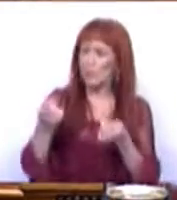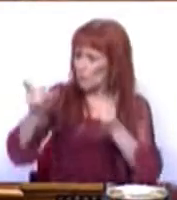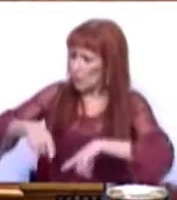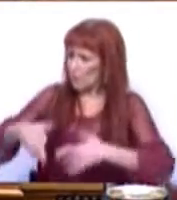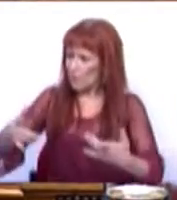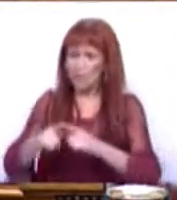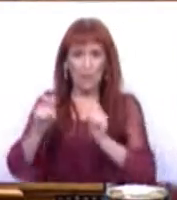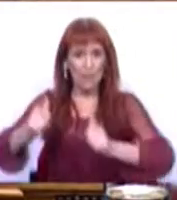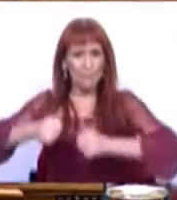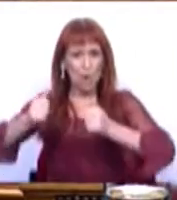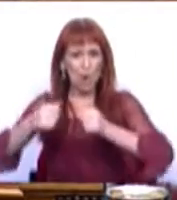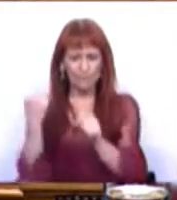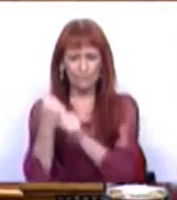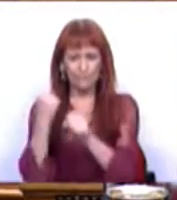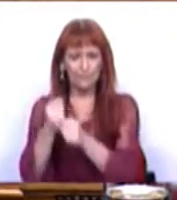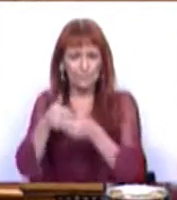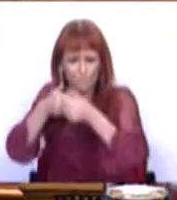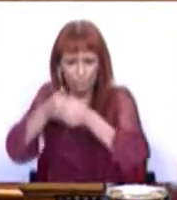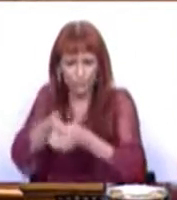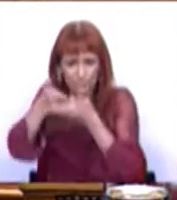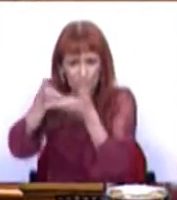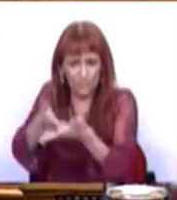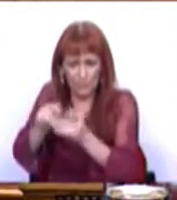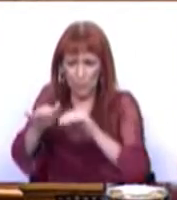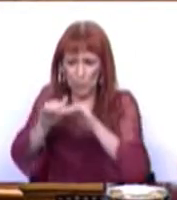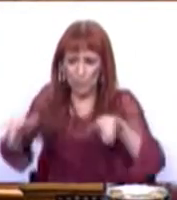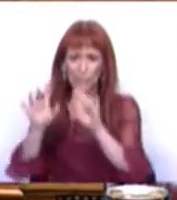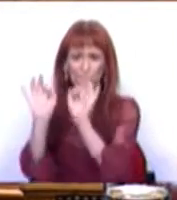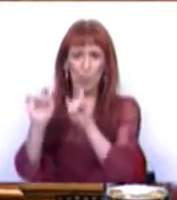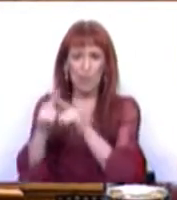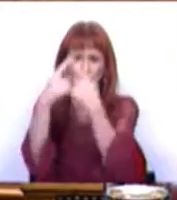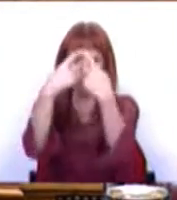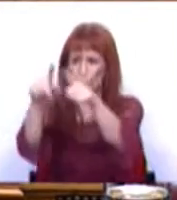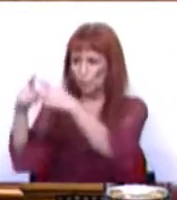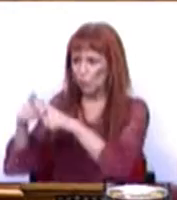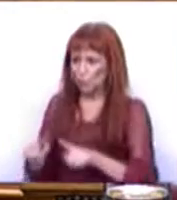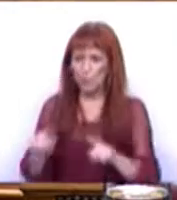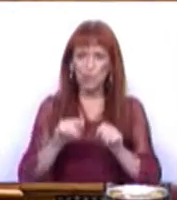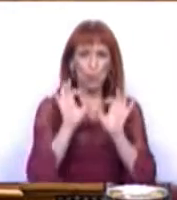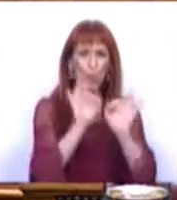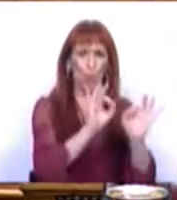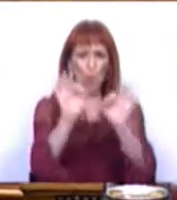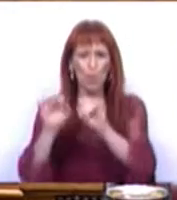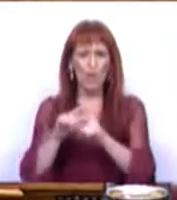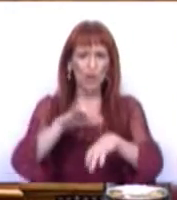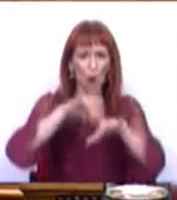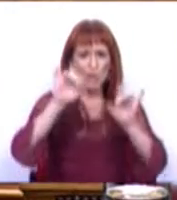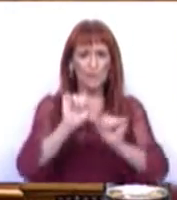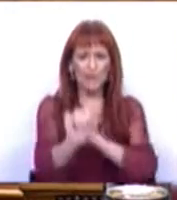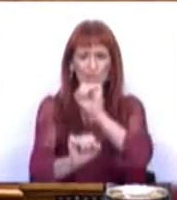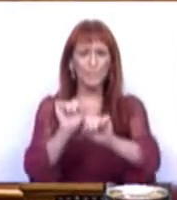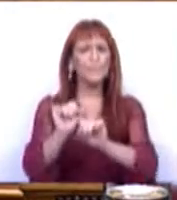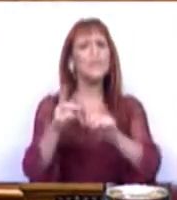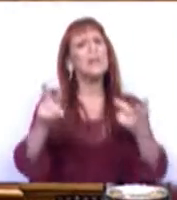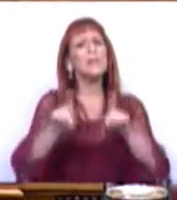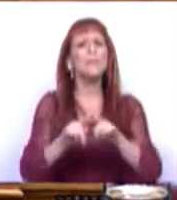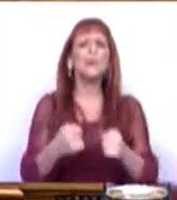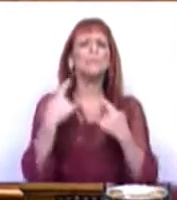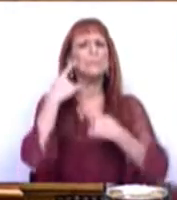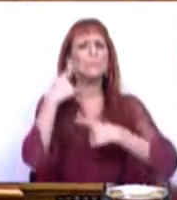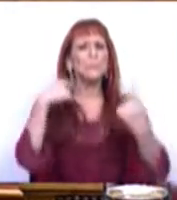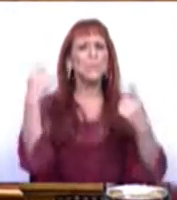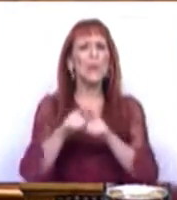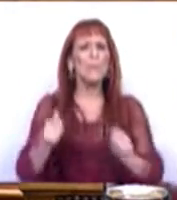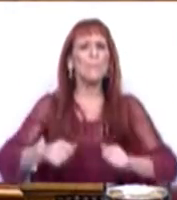também melhorando a atividade assistencial ao nível dos cuidados diferenciados, dos cuidados hospitalares e também zelando